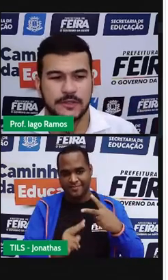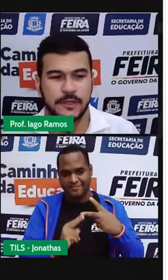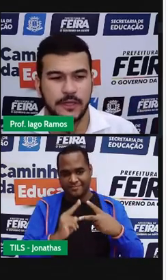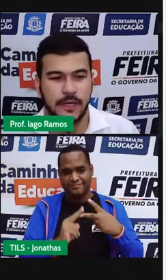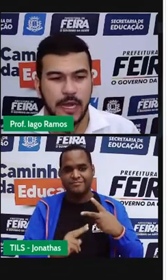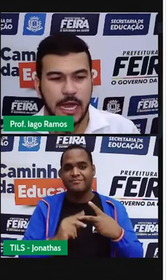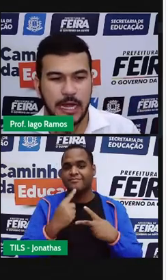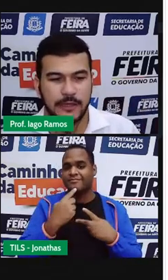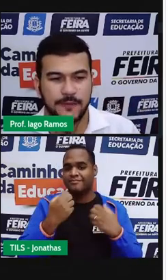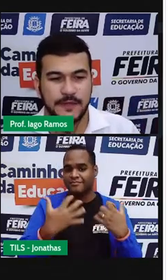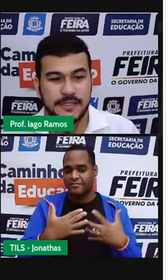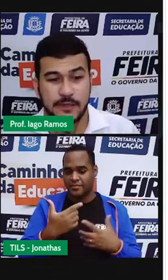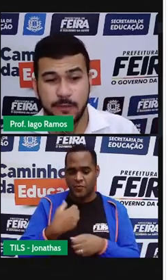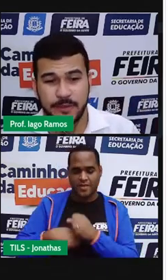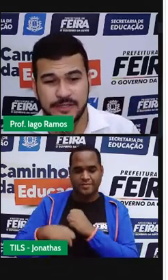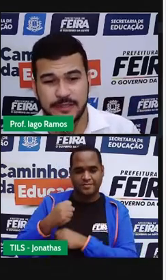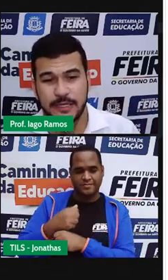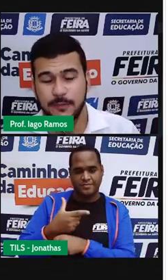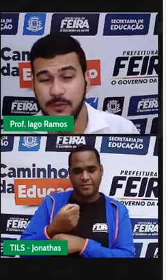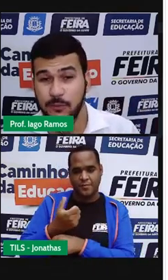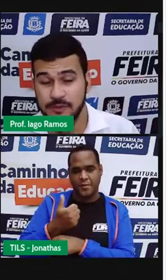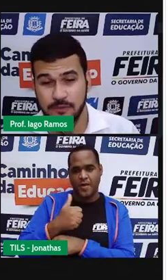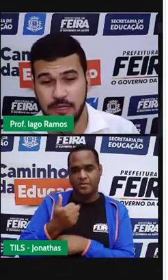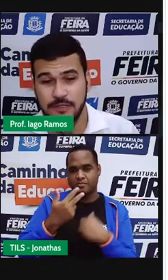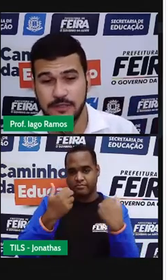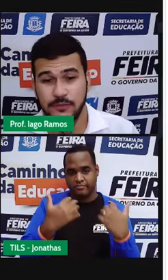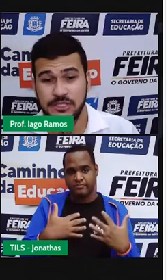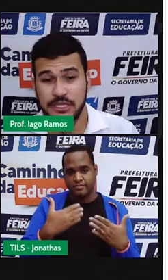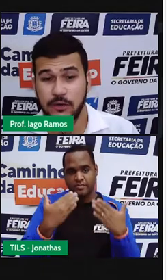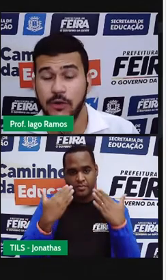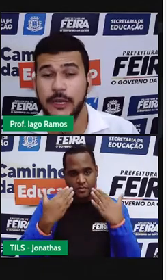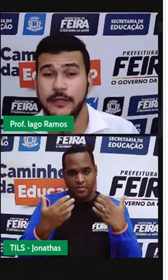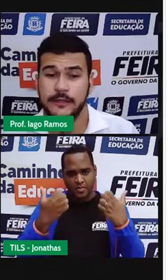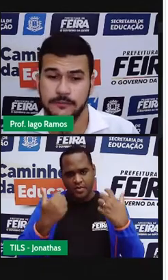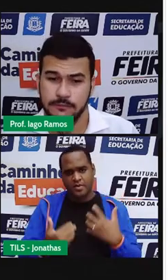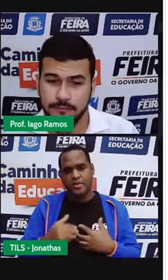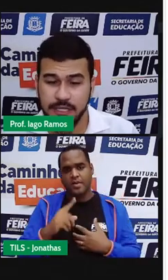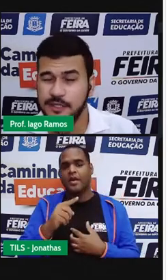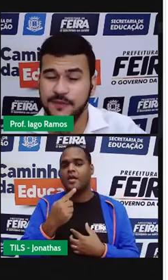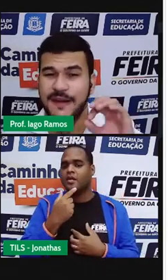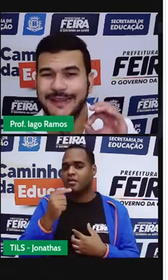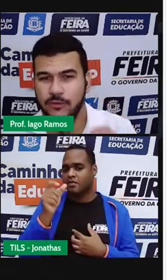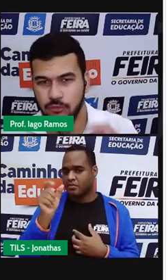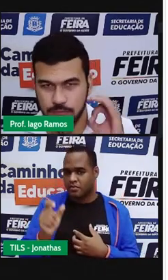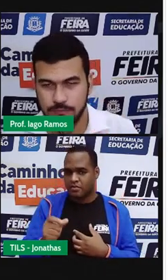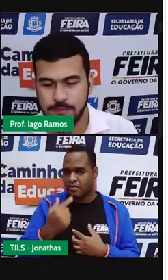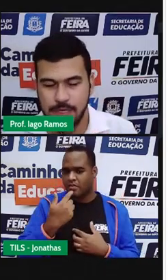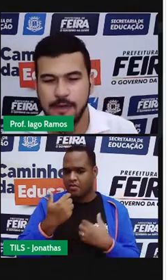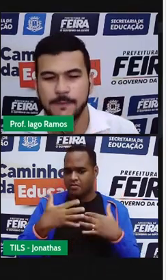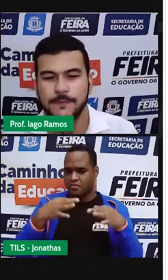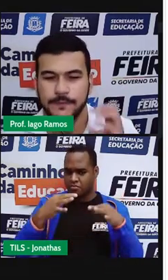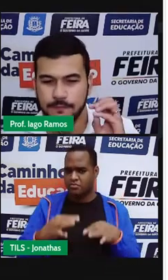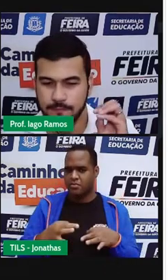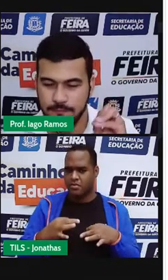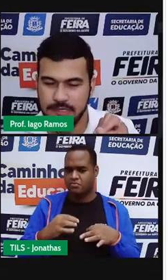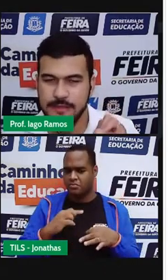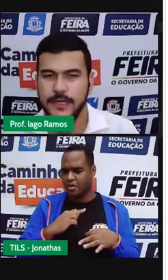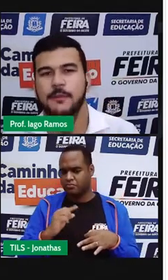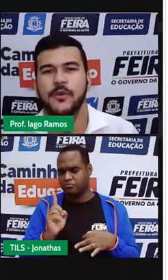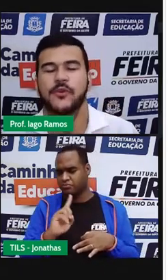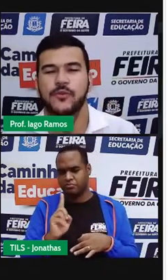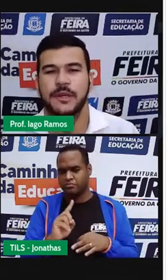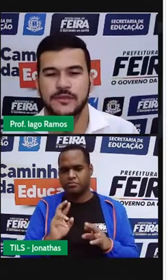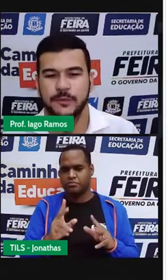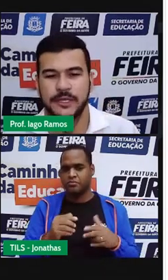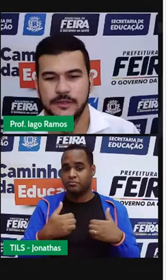2011. A definição apresentada pelo personagem não está correta. E de fato, tá? Mas